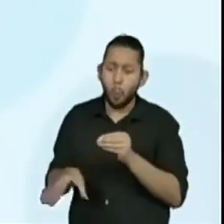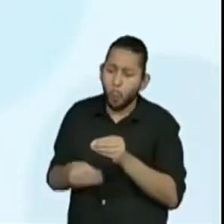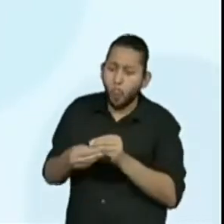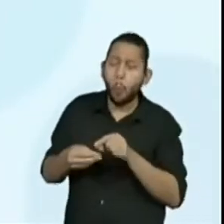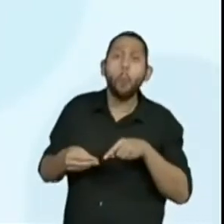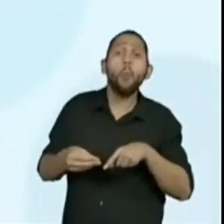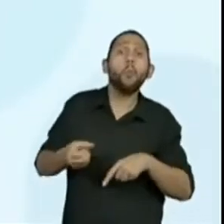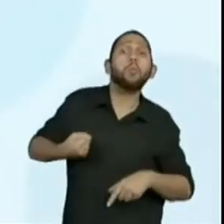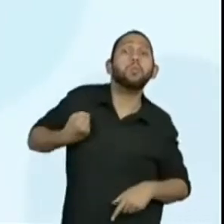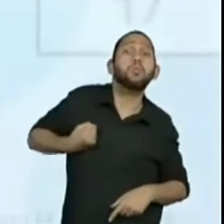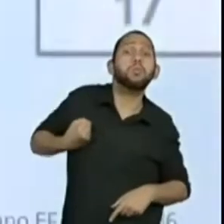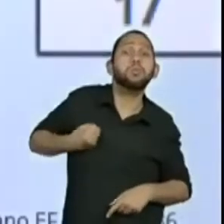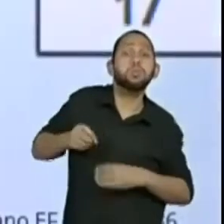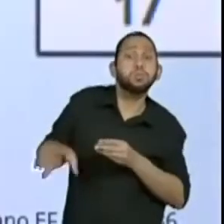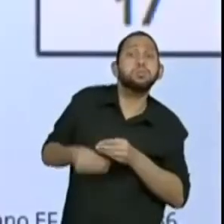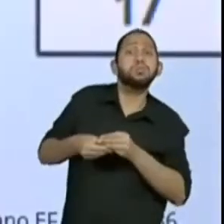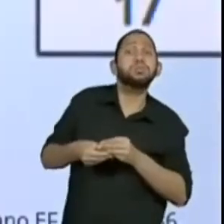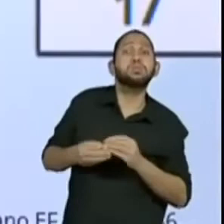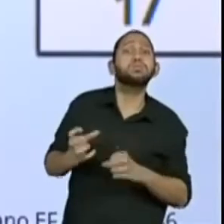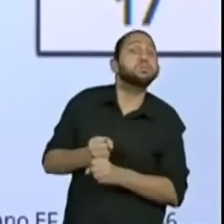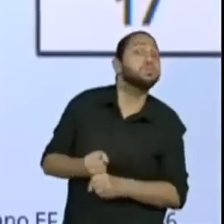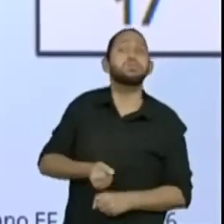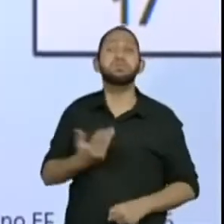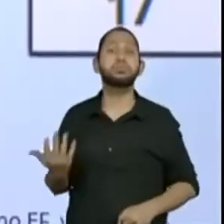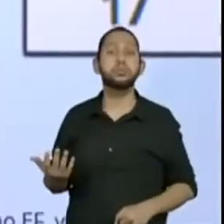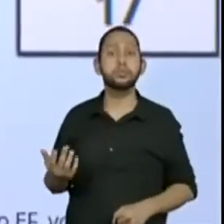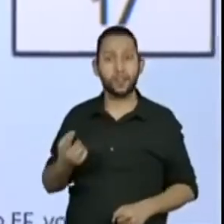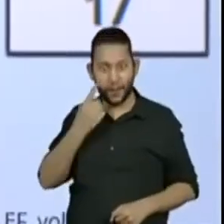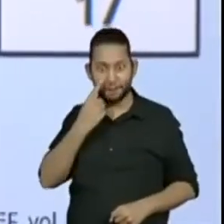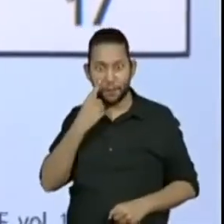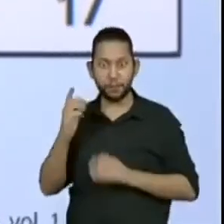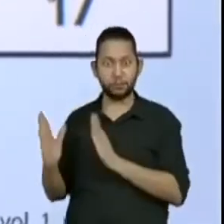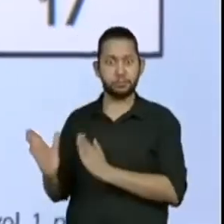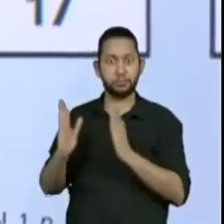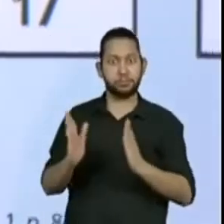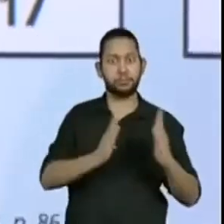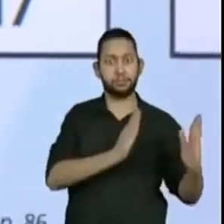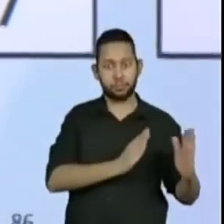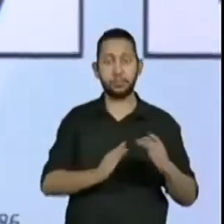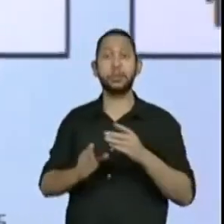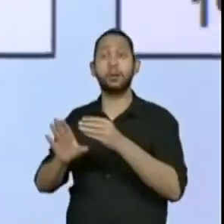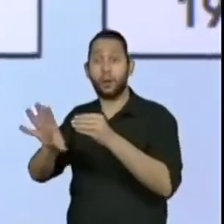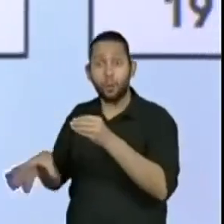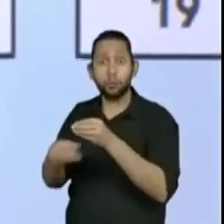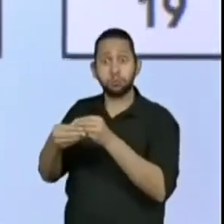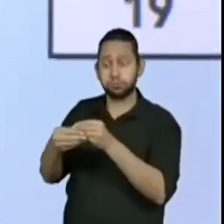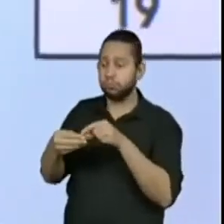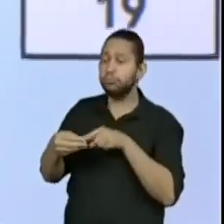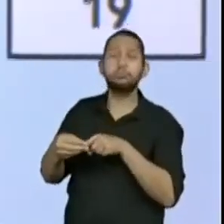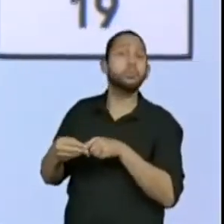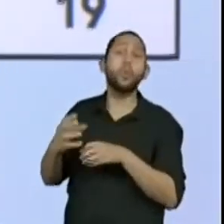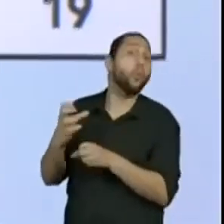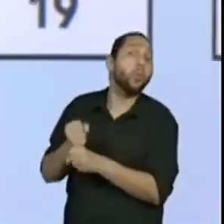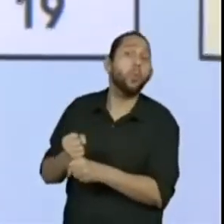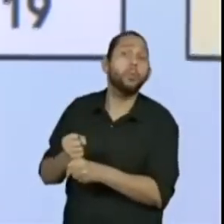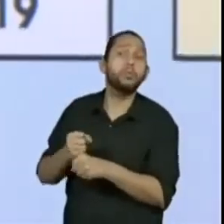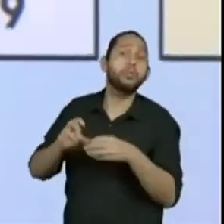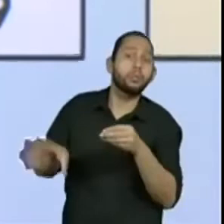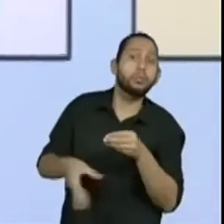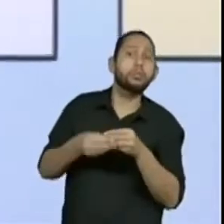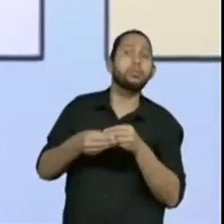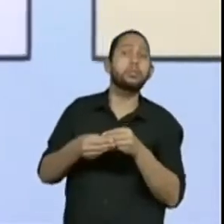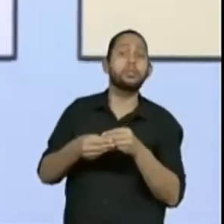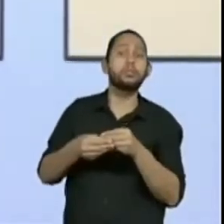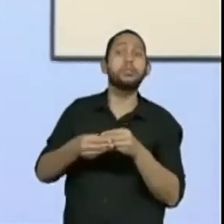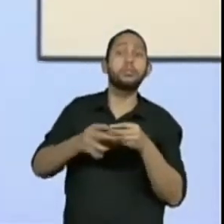qual é esse padrão? De quanto em quanto pula esses números? E aí? De quanto em quanto é